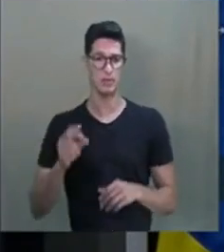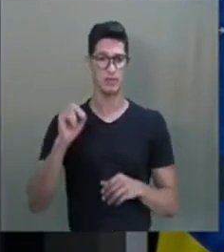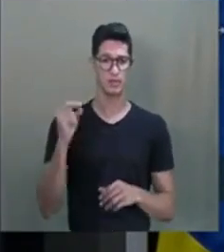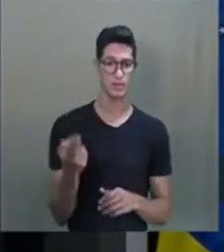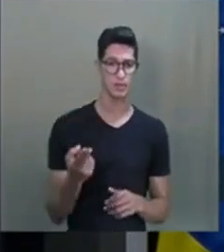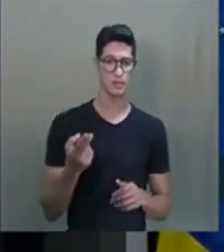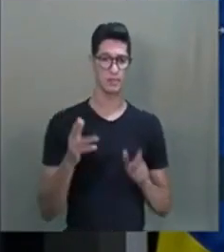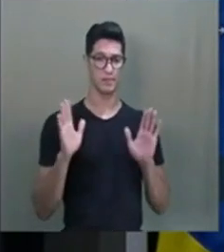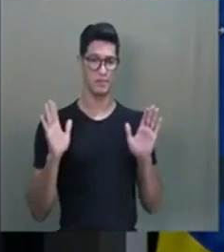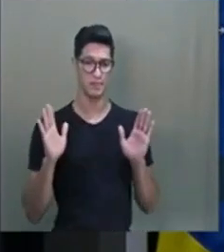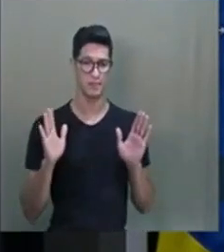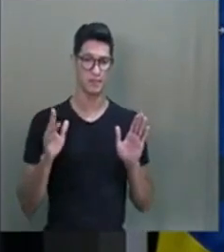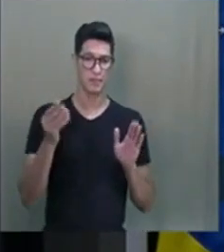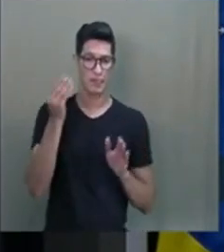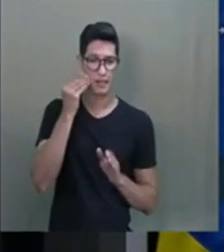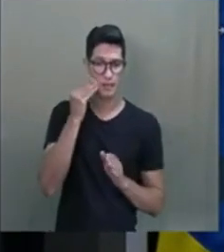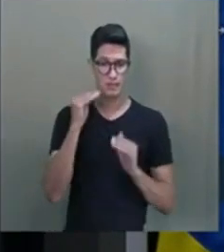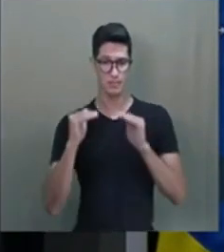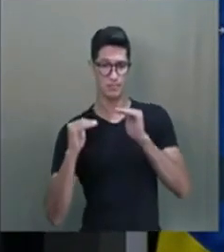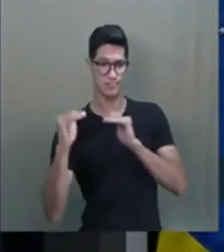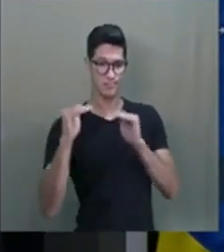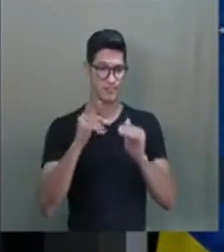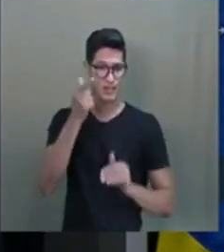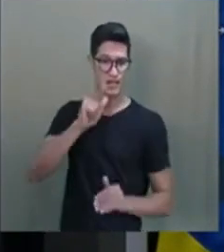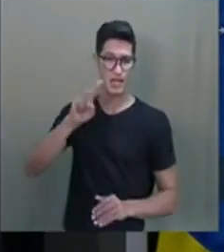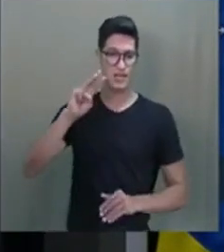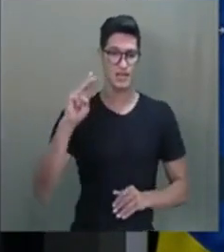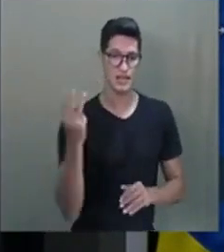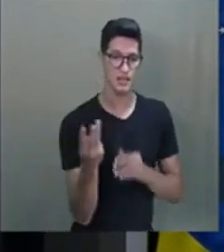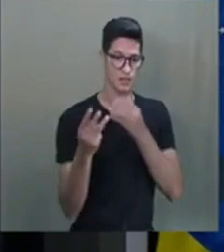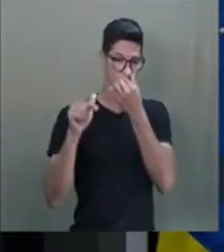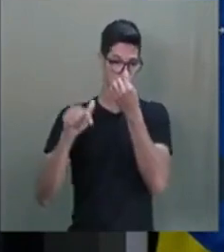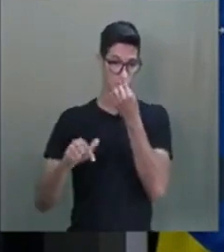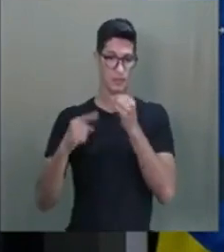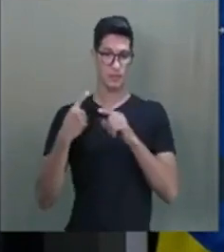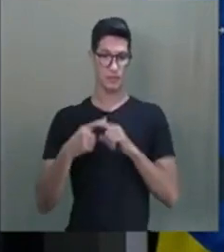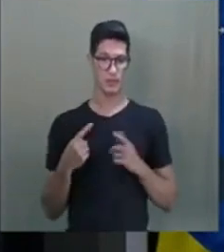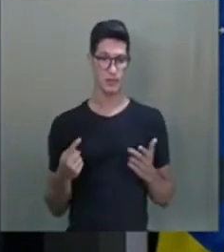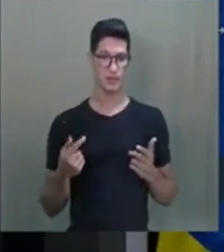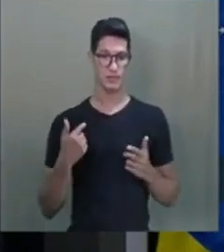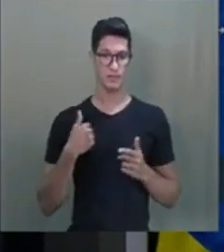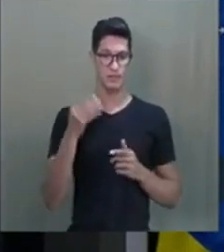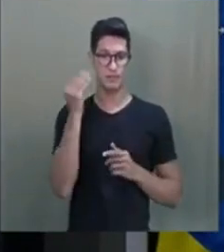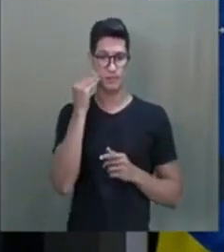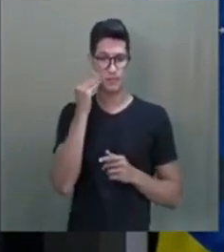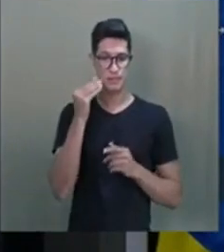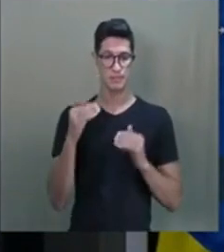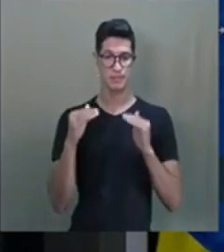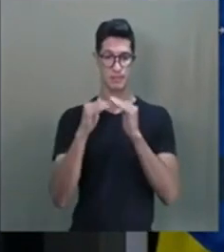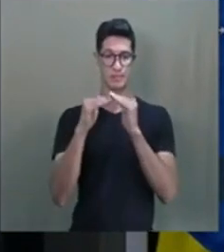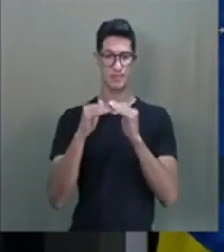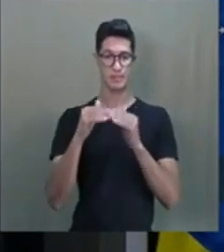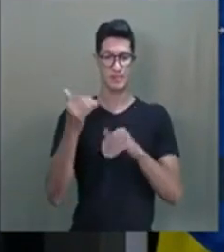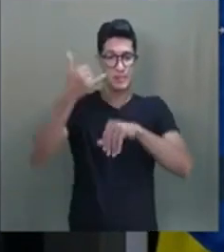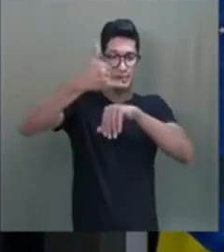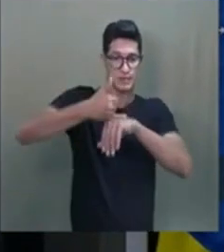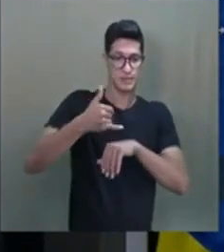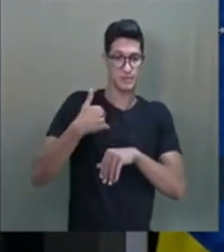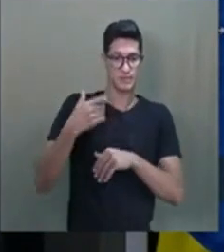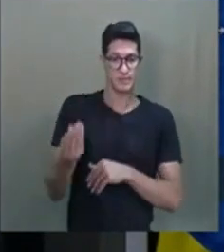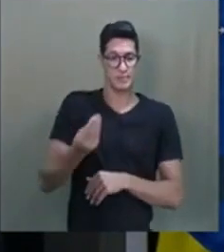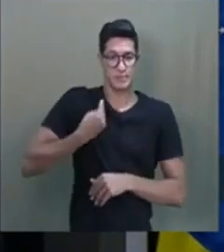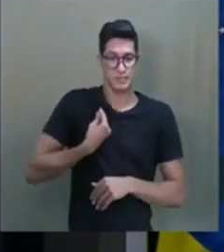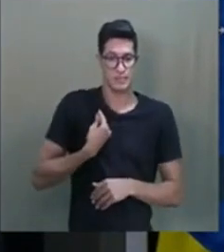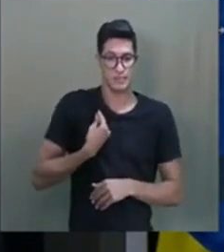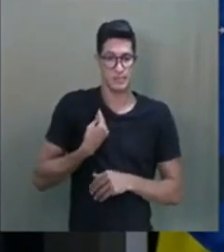tentar fazer um jeito de ganhar três mil aqui. porque eu vou tentar fazer com que esse chefe me